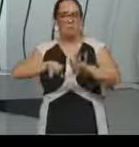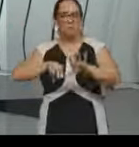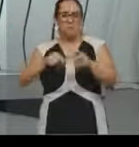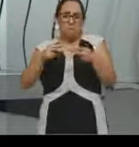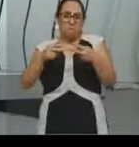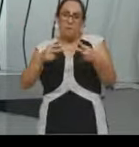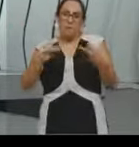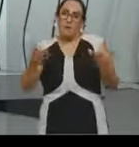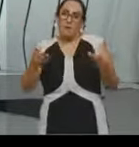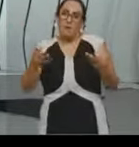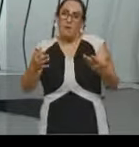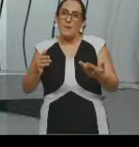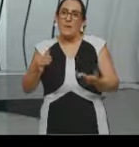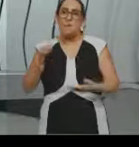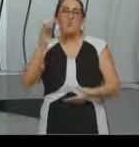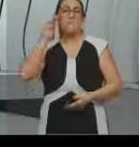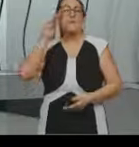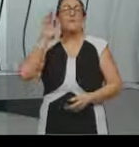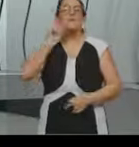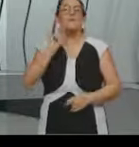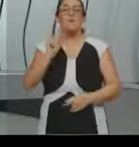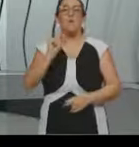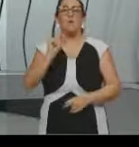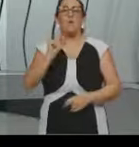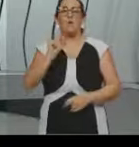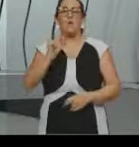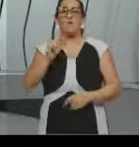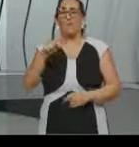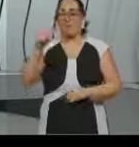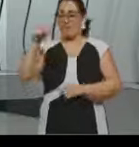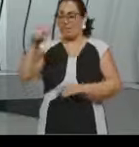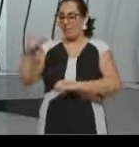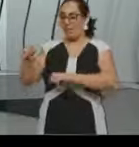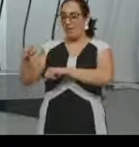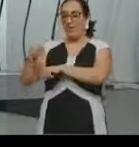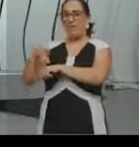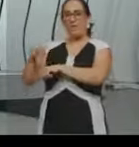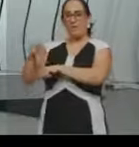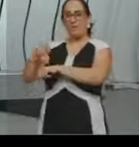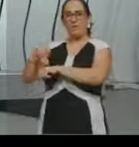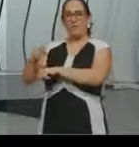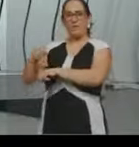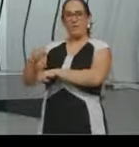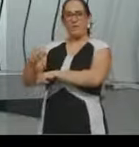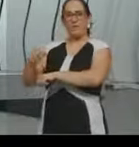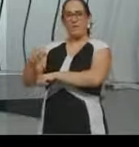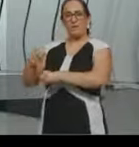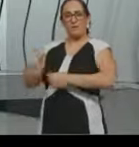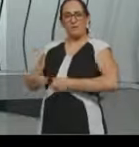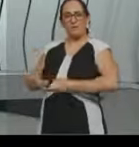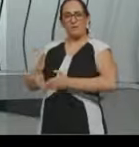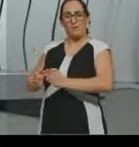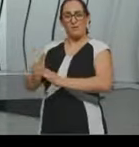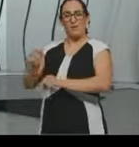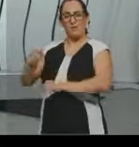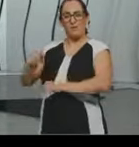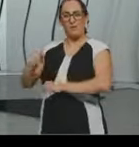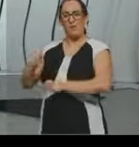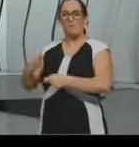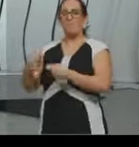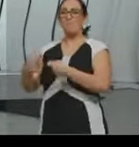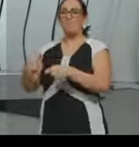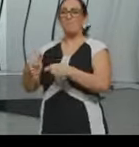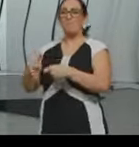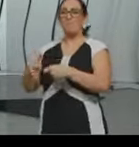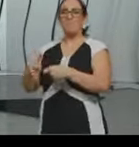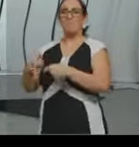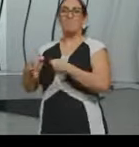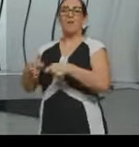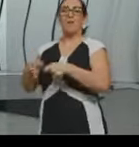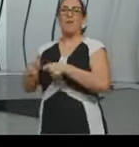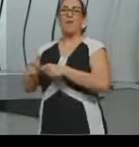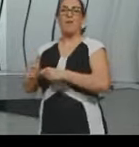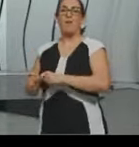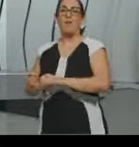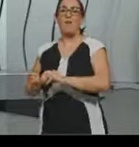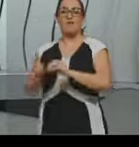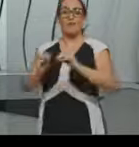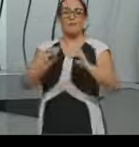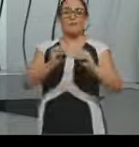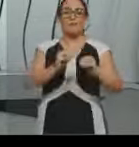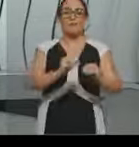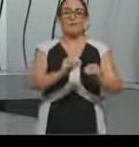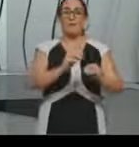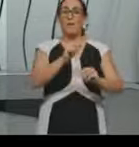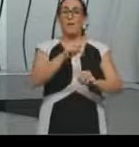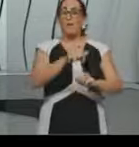a questão vivenciada no país de origem com a necessidade que era marcante no Brasil, né, tanto